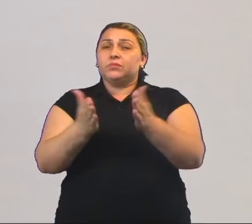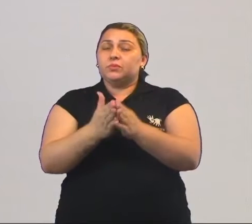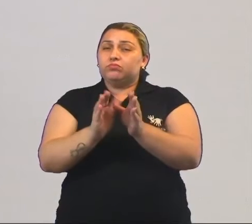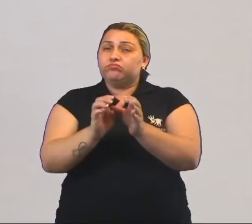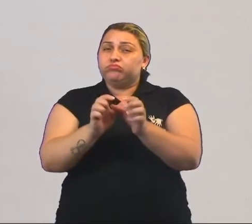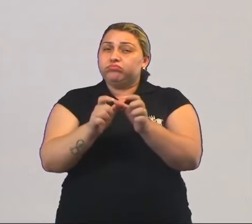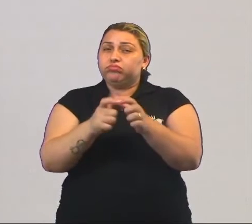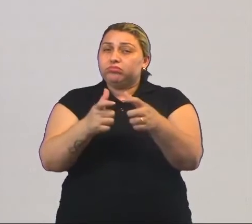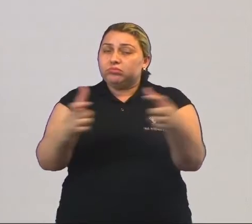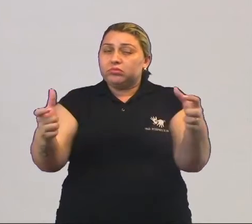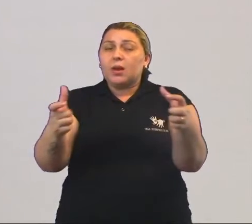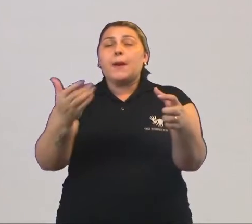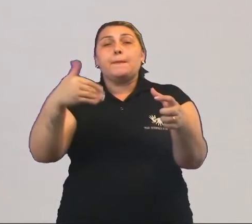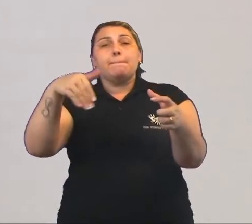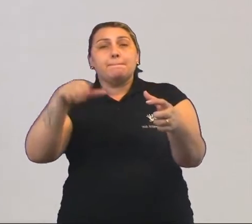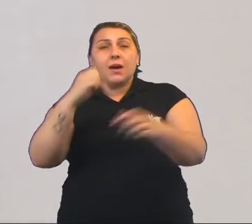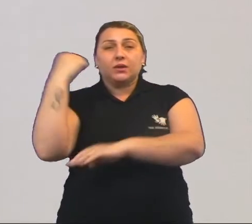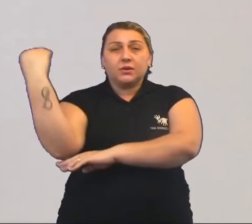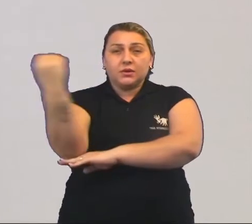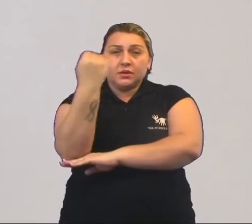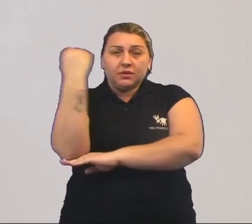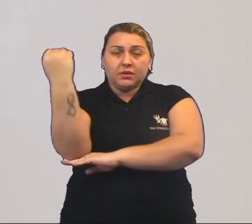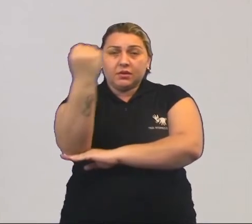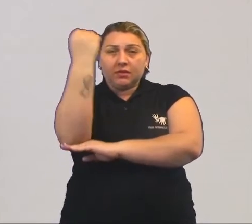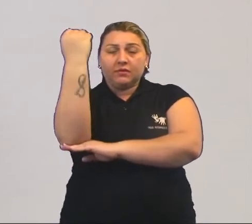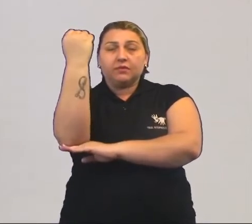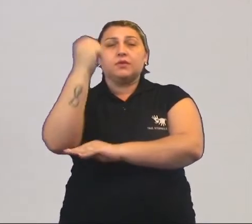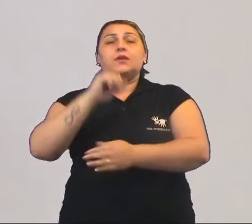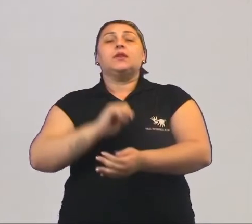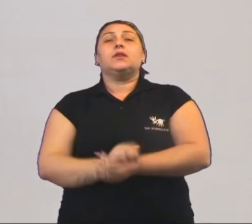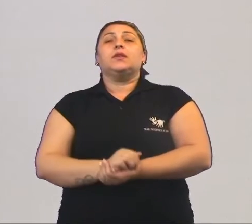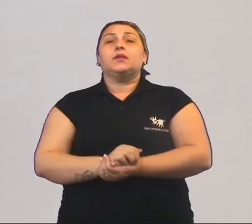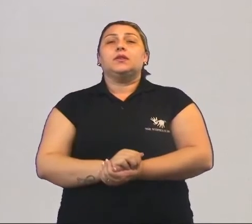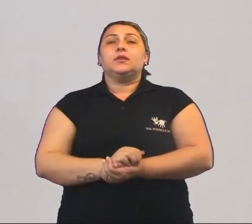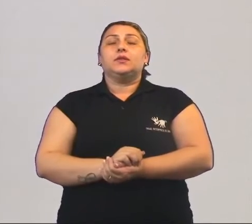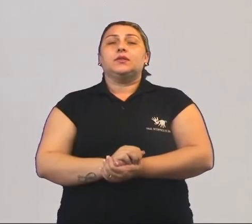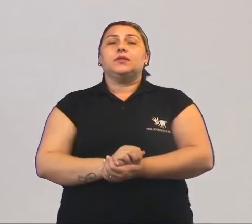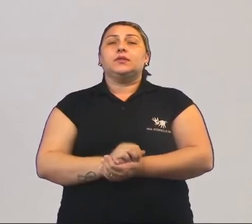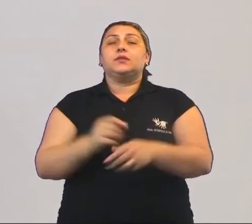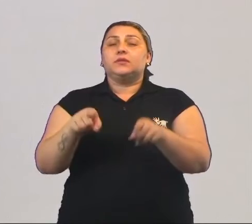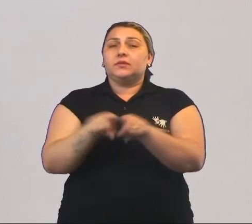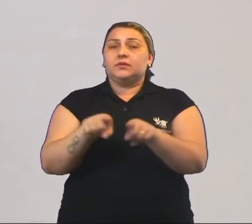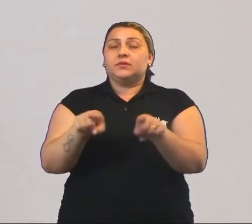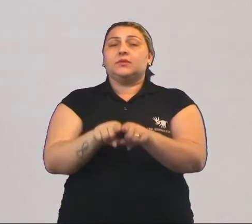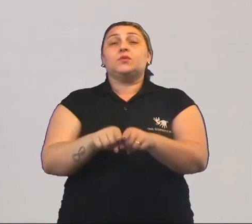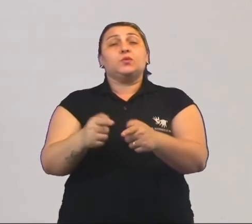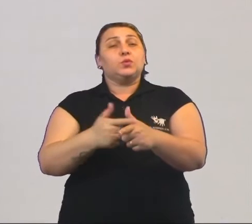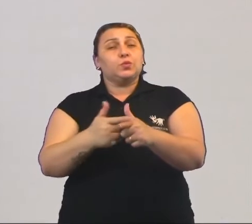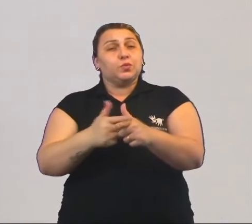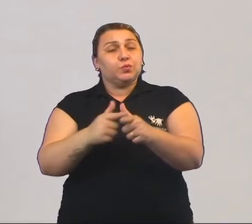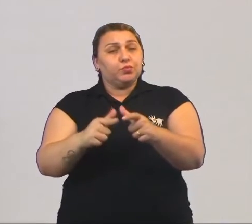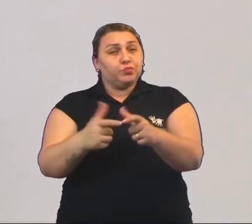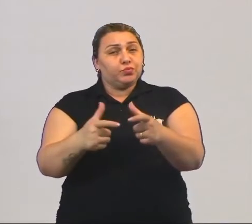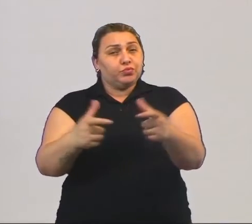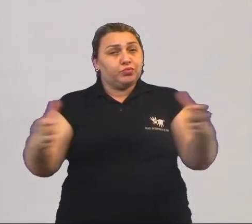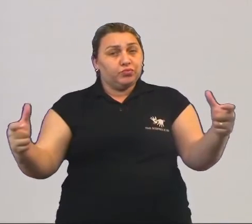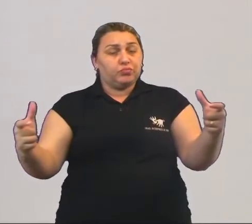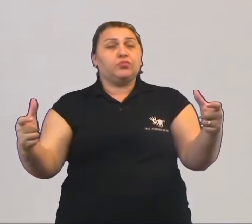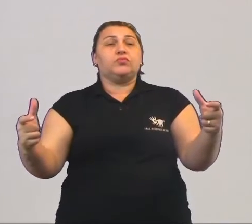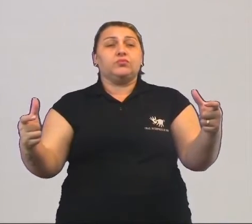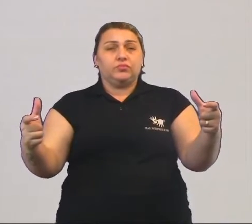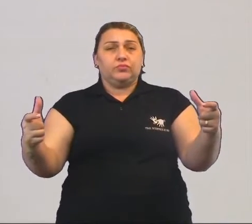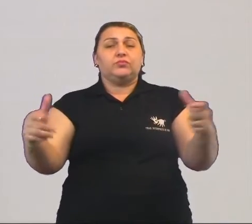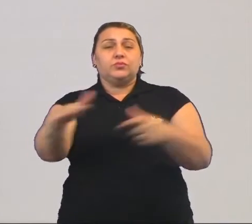avança, mais grave ainda, de uma forma cada vez mais acentuada, os problemas sociais vão